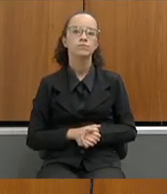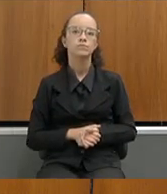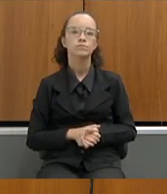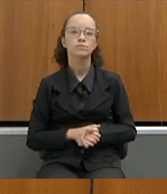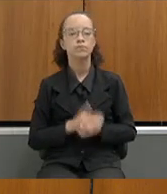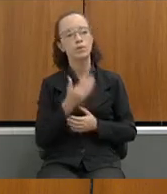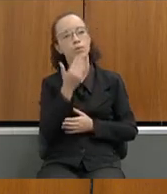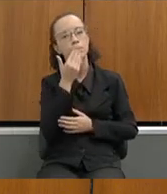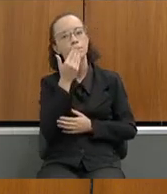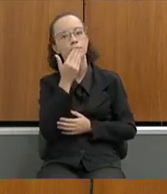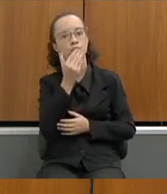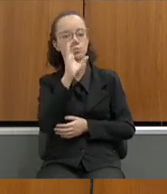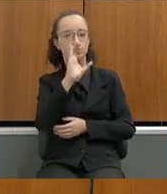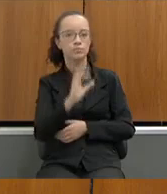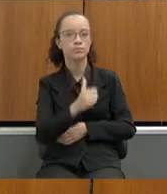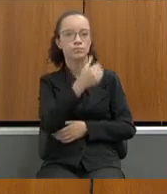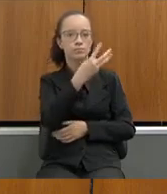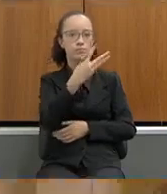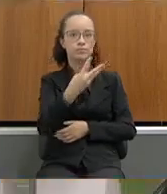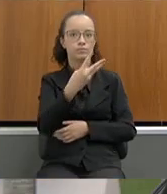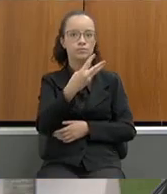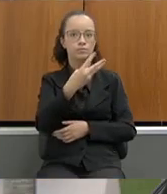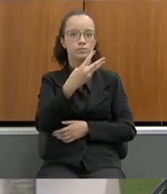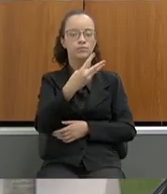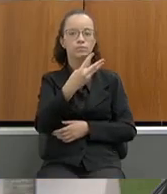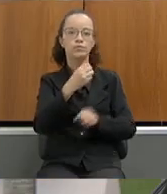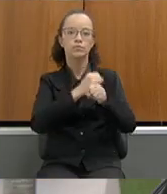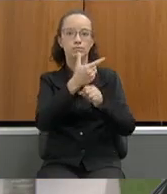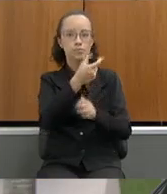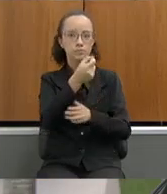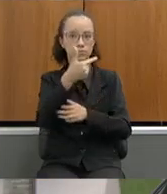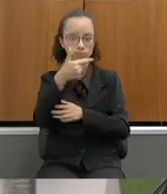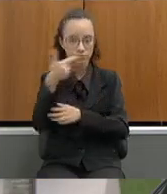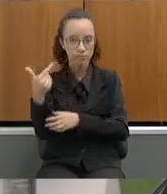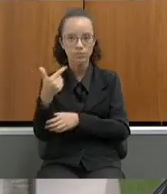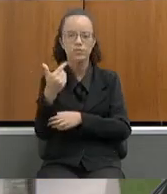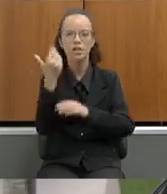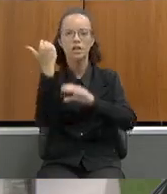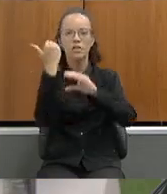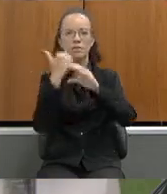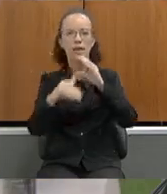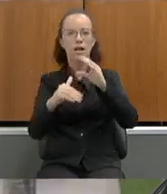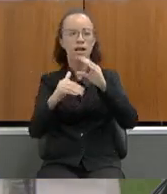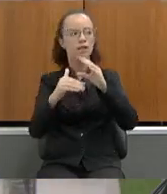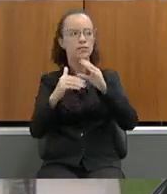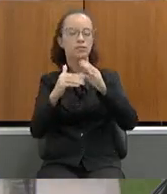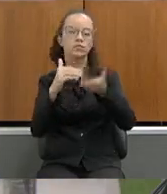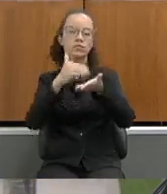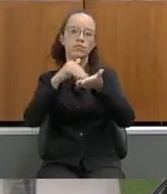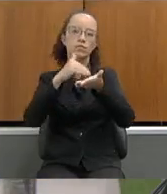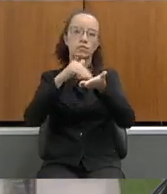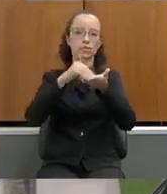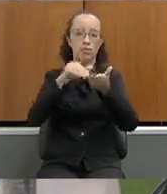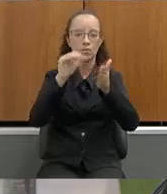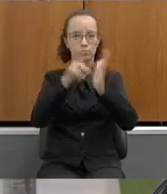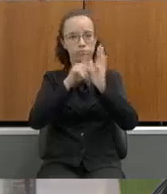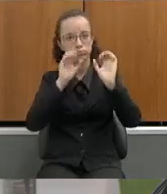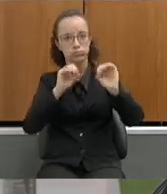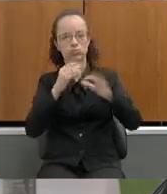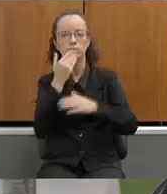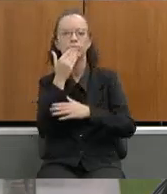requerimento de comissão 13.756 de 2022 que seja encaminhado à Secretaria de Estado da Educação